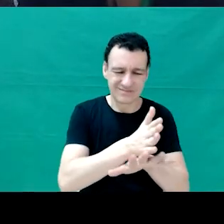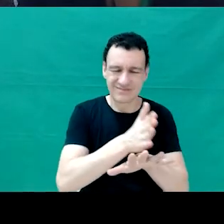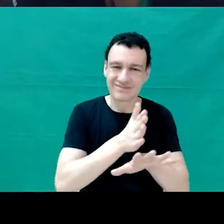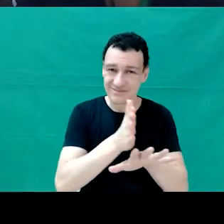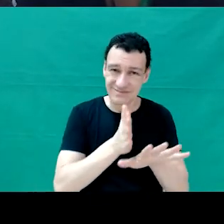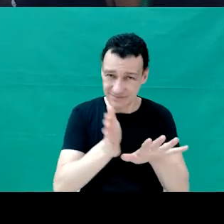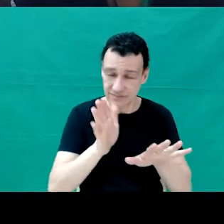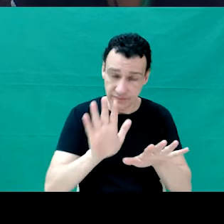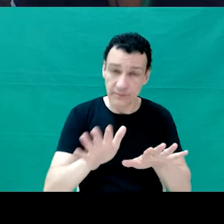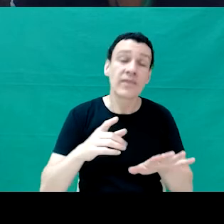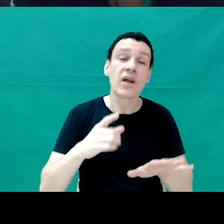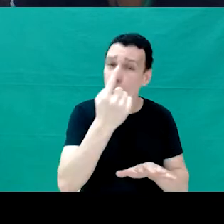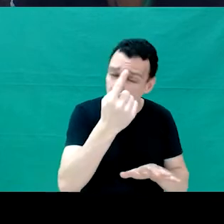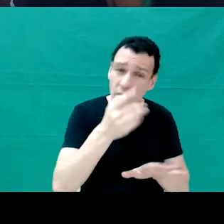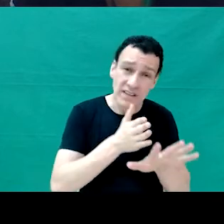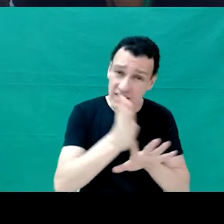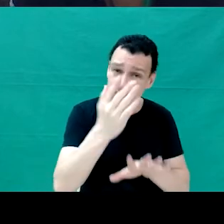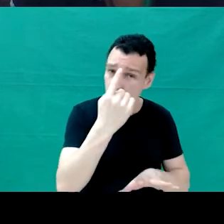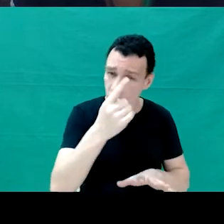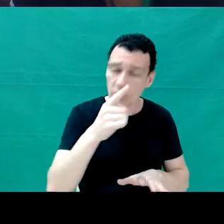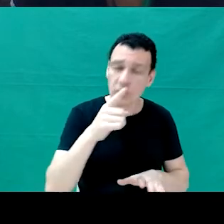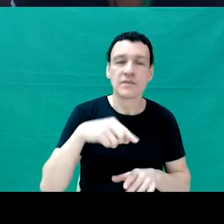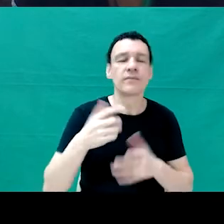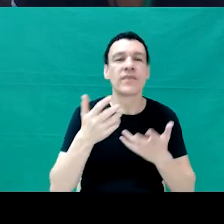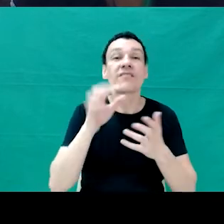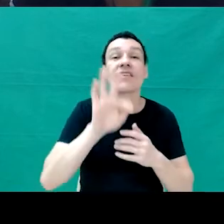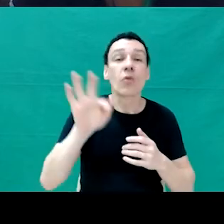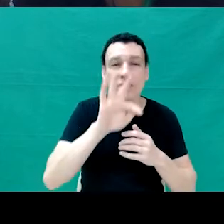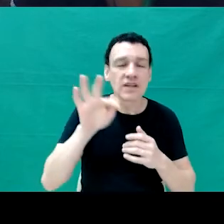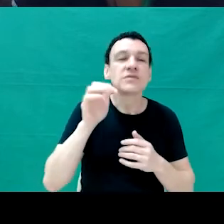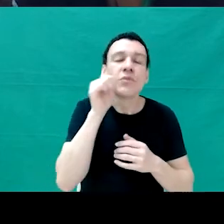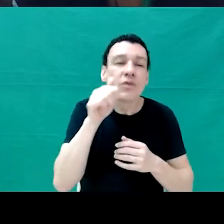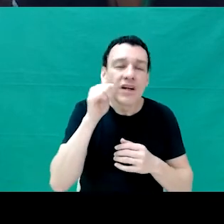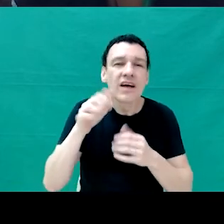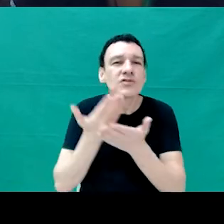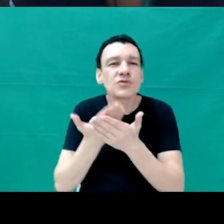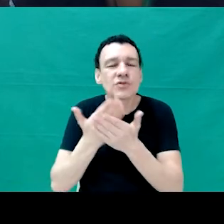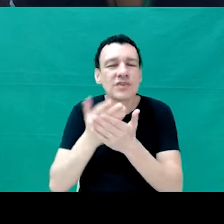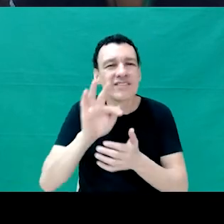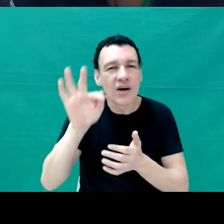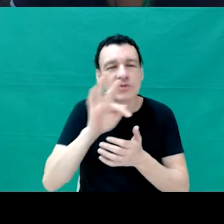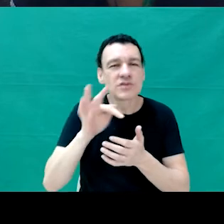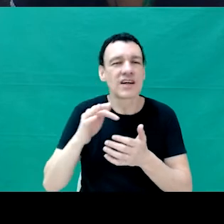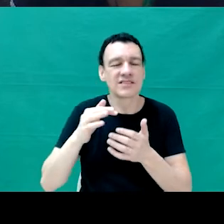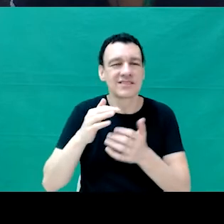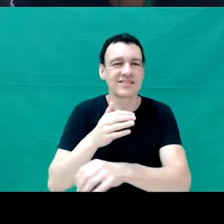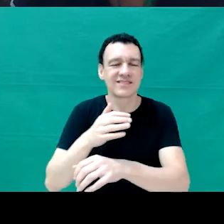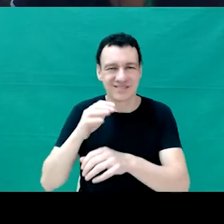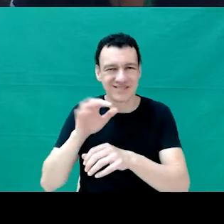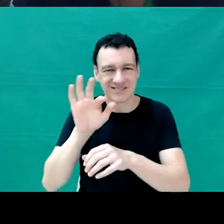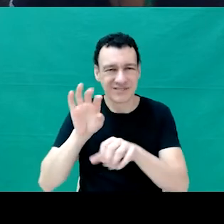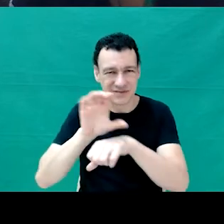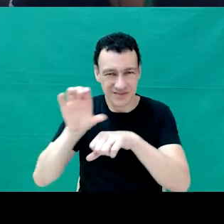contingentes de mulheres no ensino superior formal de TI, na parte de sistemas, mas que ao mesmo